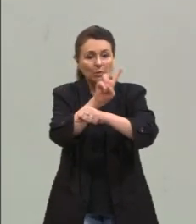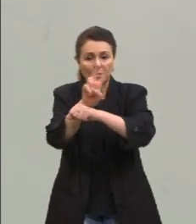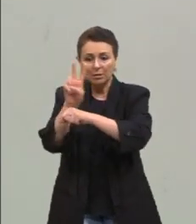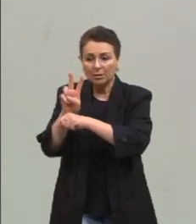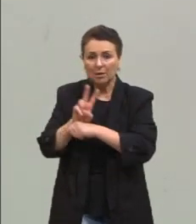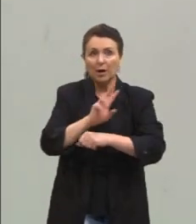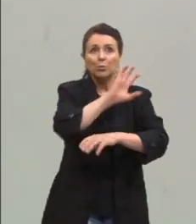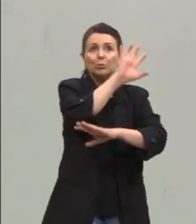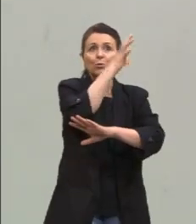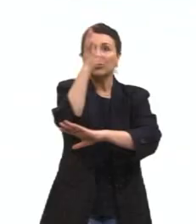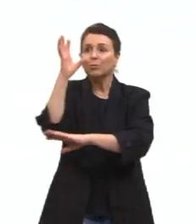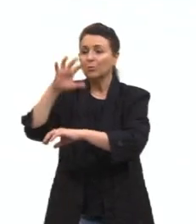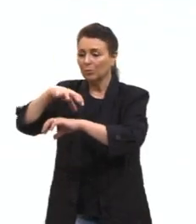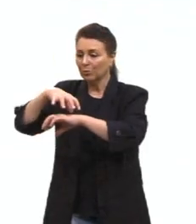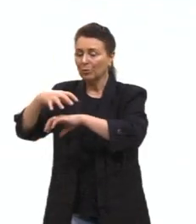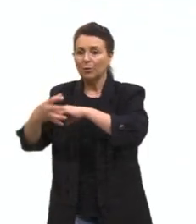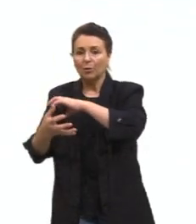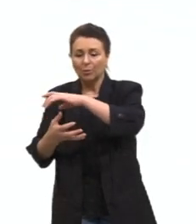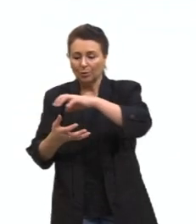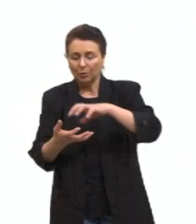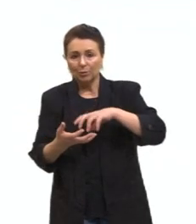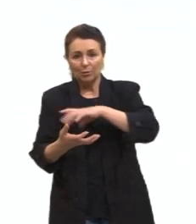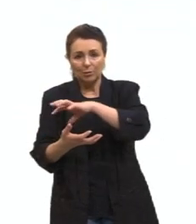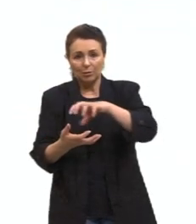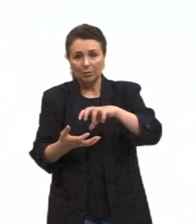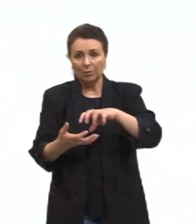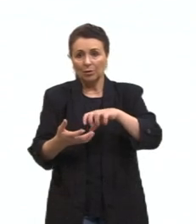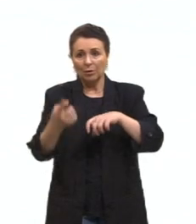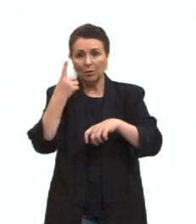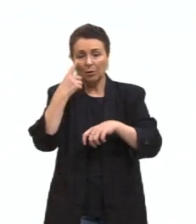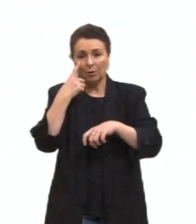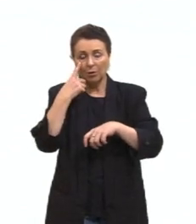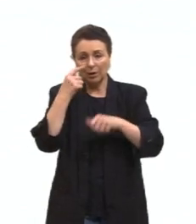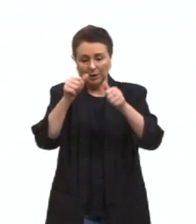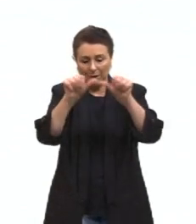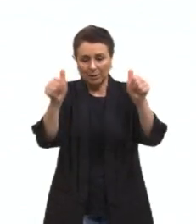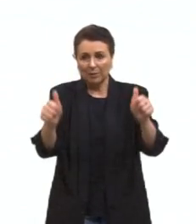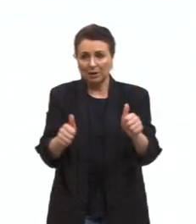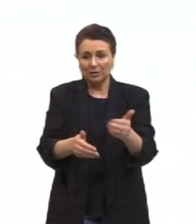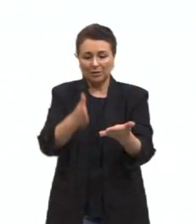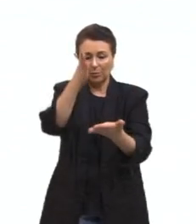E aqui a gente tem uma imagem que é muito interessante. Então, a gente vê uma linha,